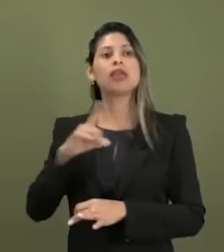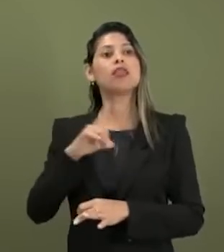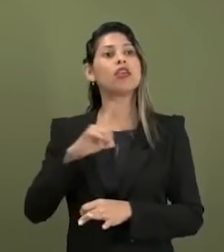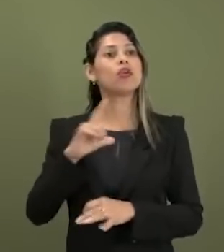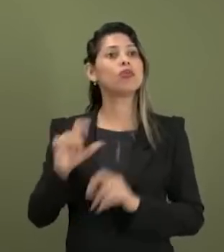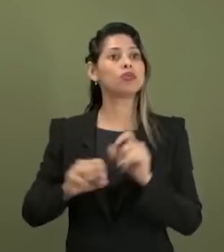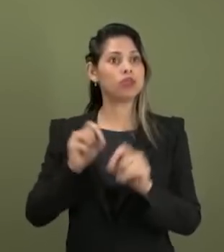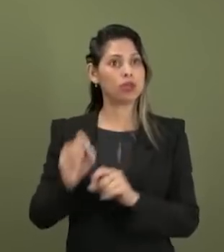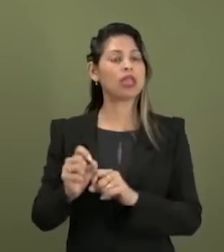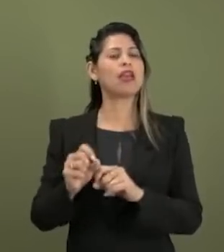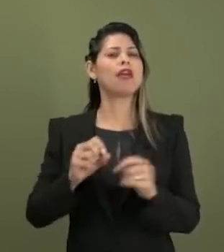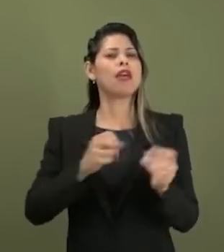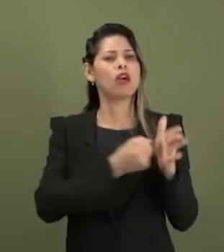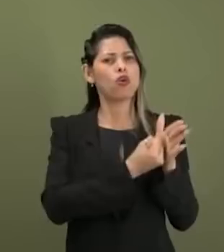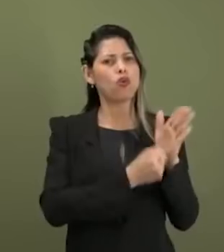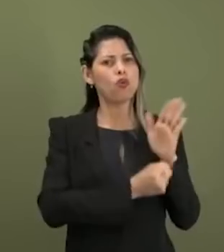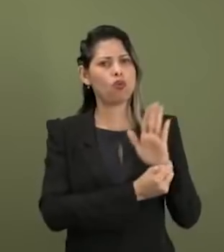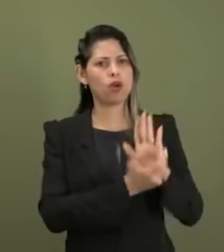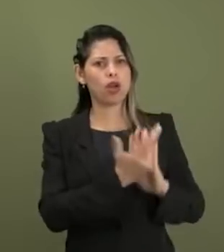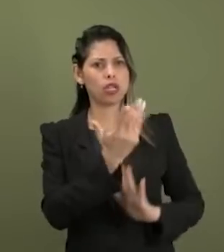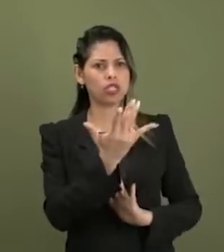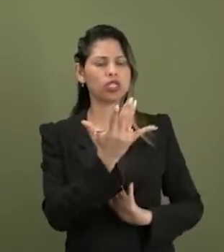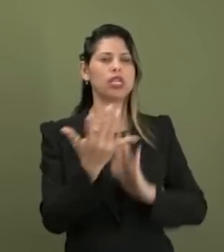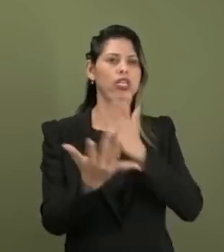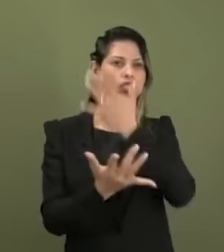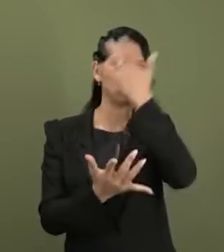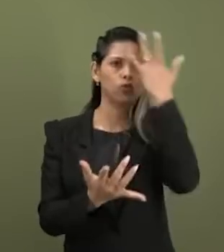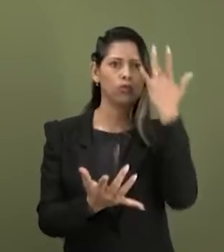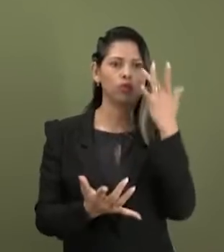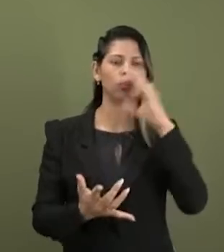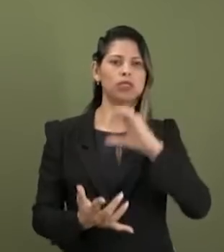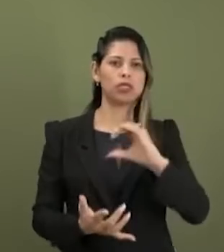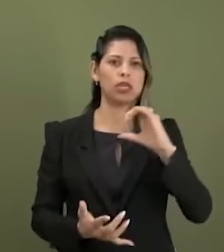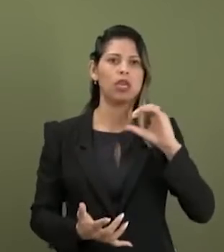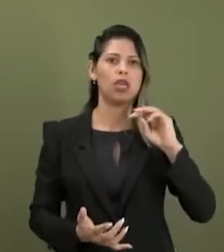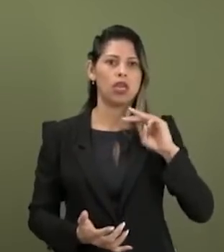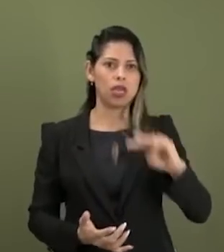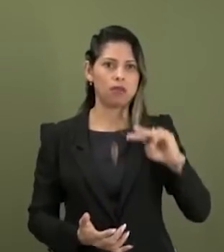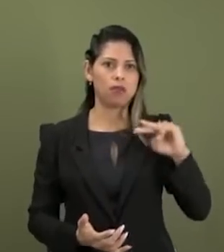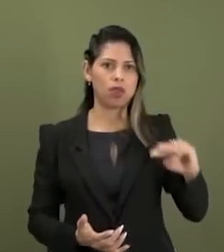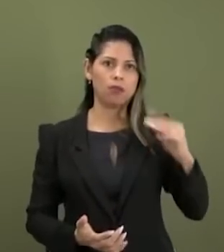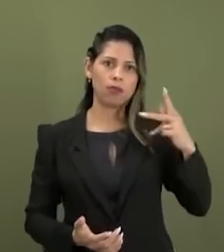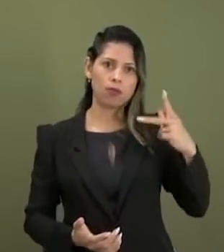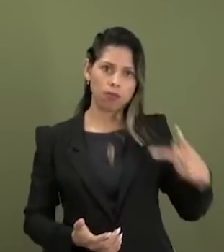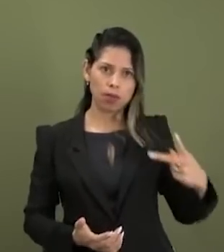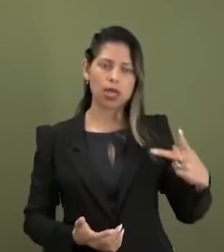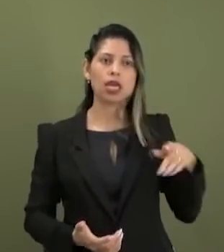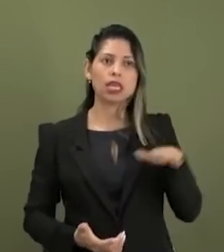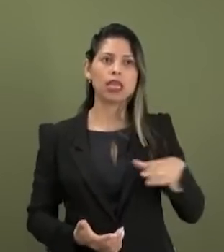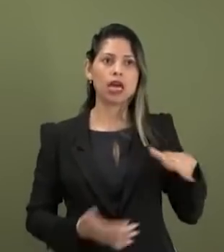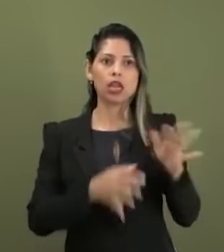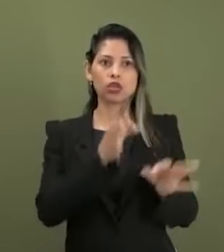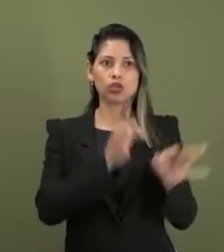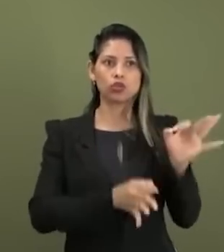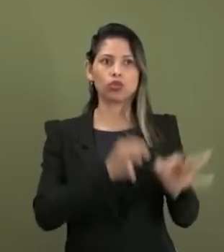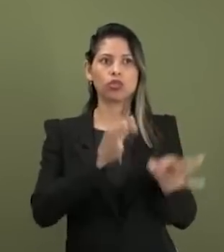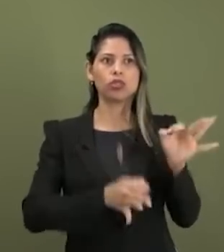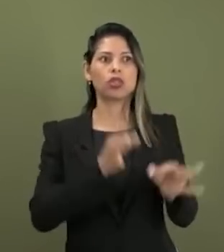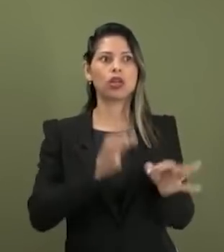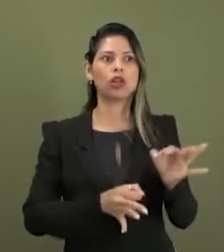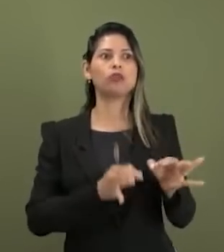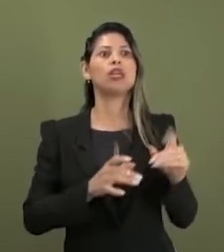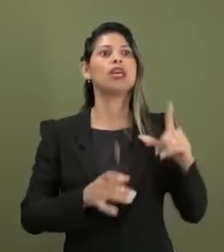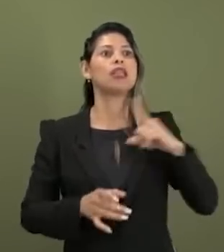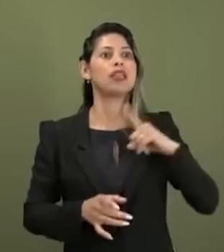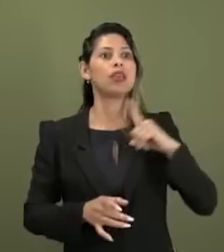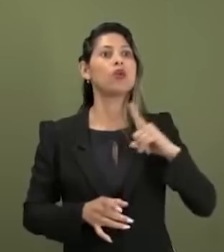CNMP, inclusive oriundos do Judiciário, que haja uma compreensão de que as discussões políticas de